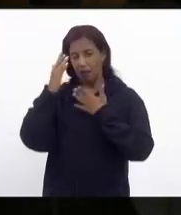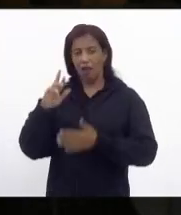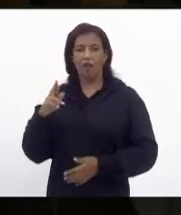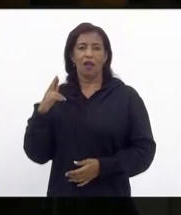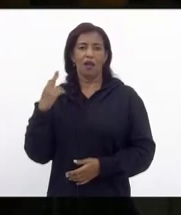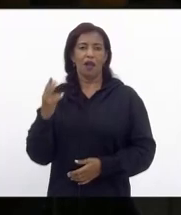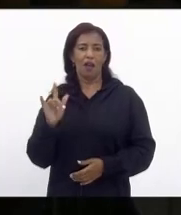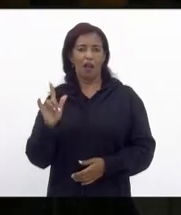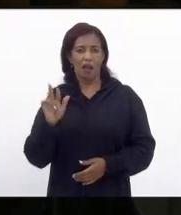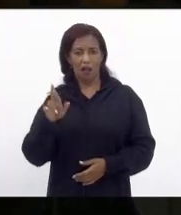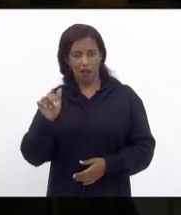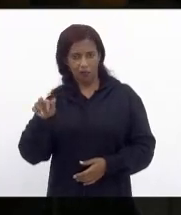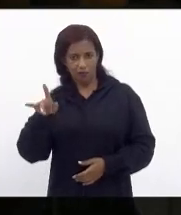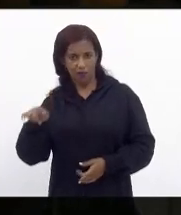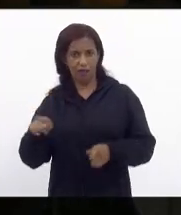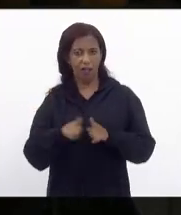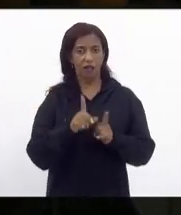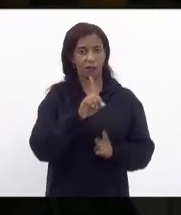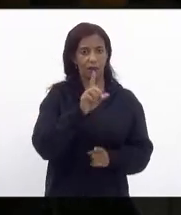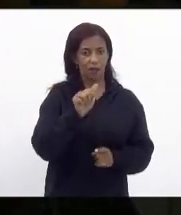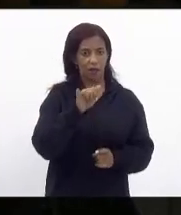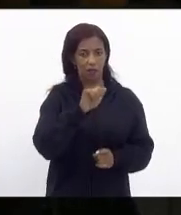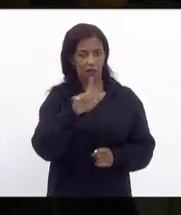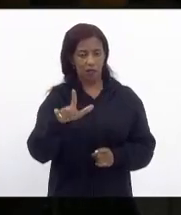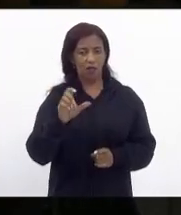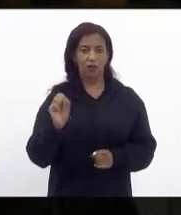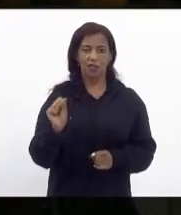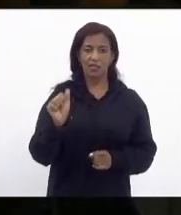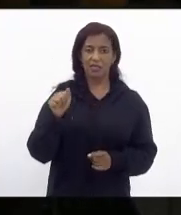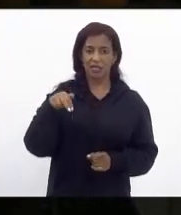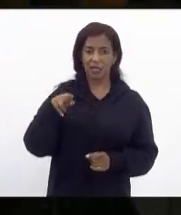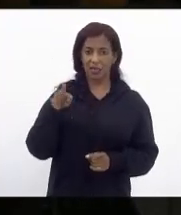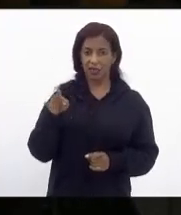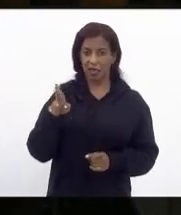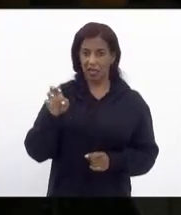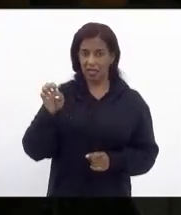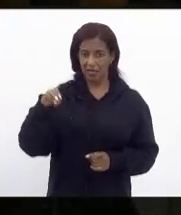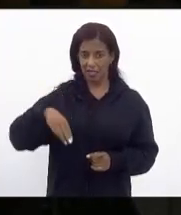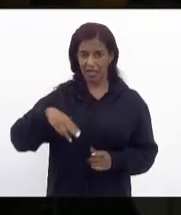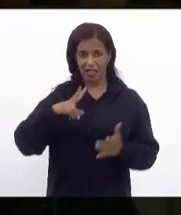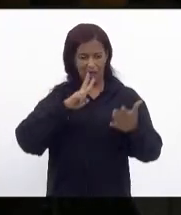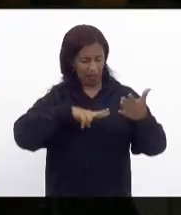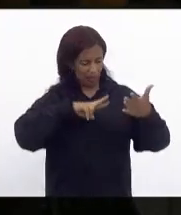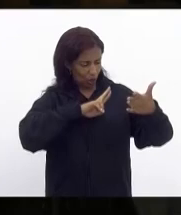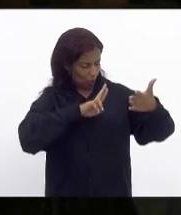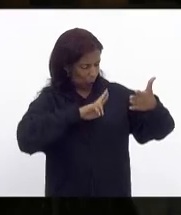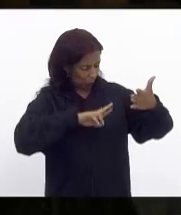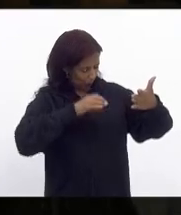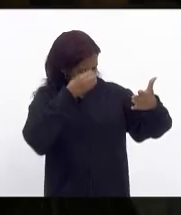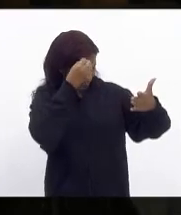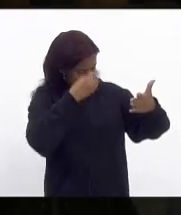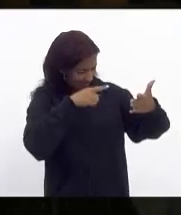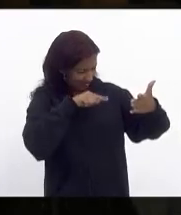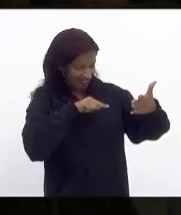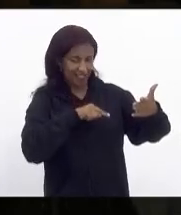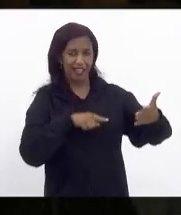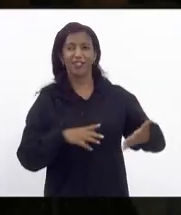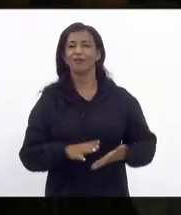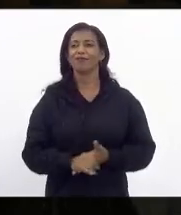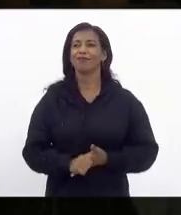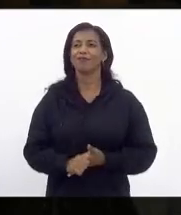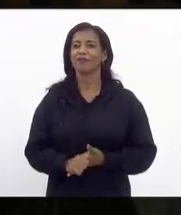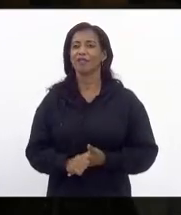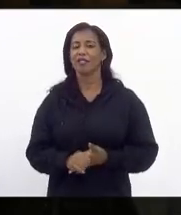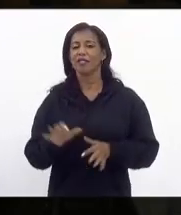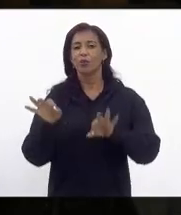além do Daniel Santini e do Santarém vou ver se eu leio o nome direito usando aqui o óculos o Paik Santarém